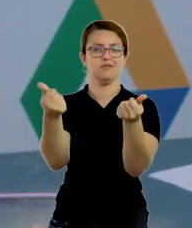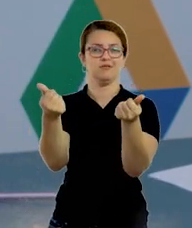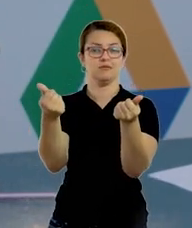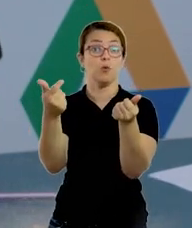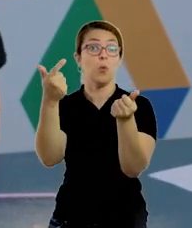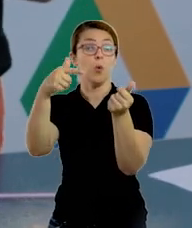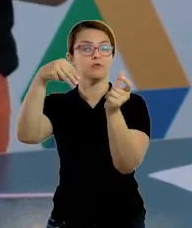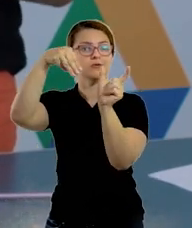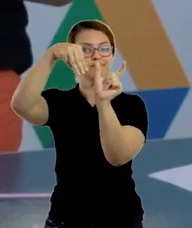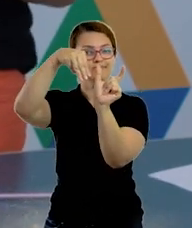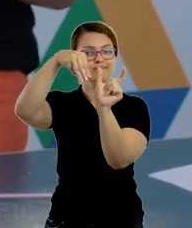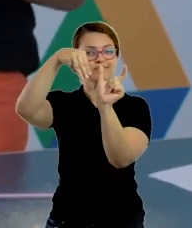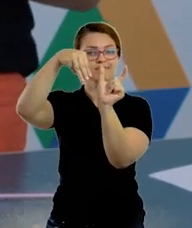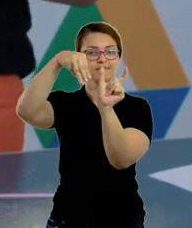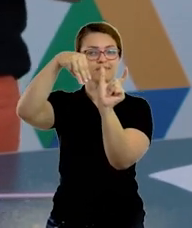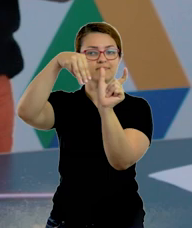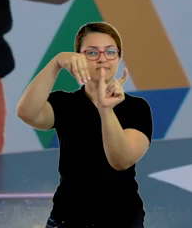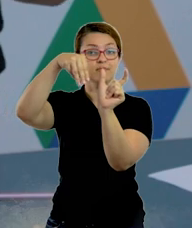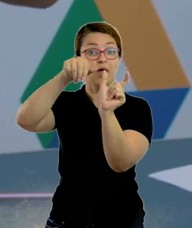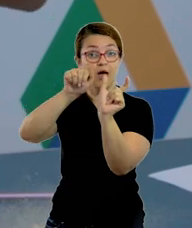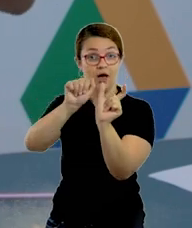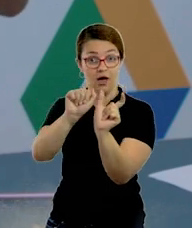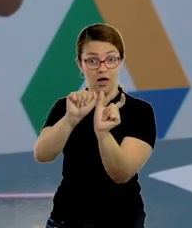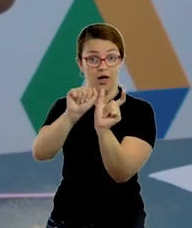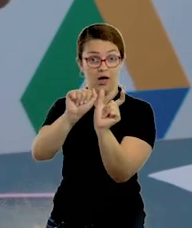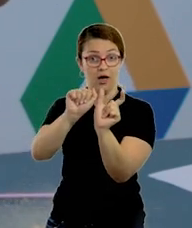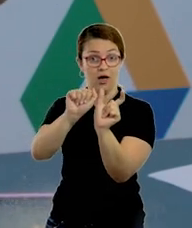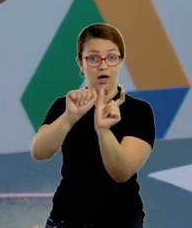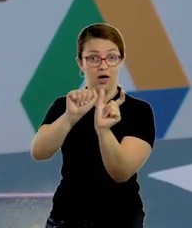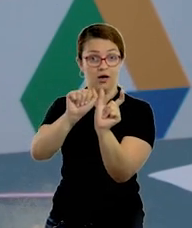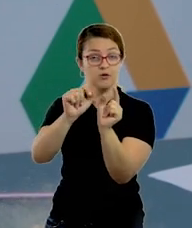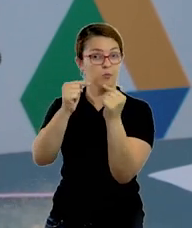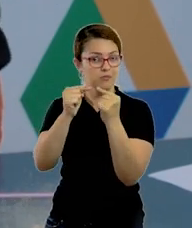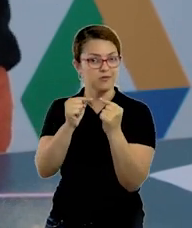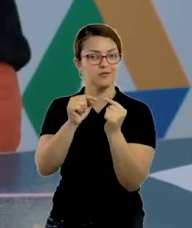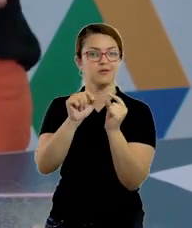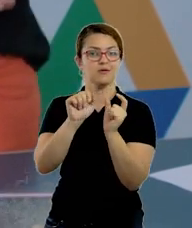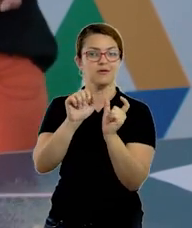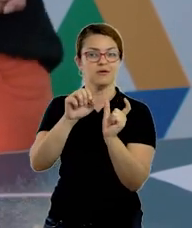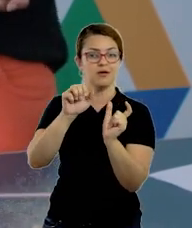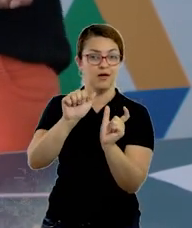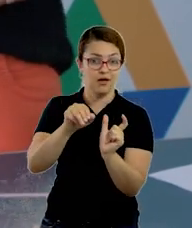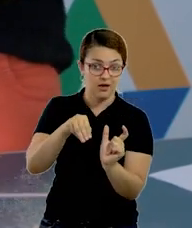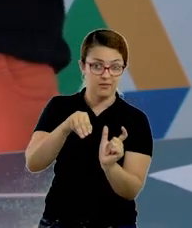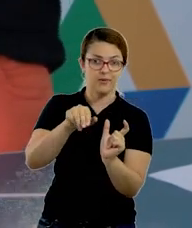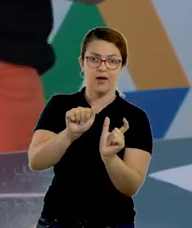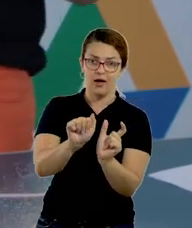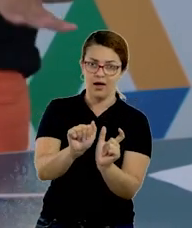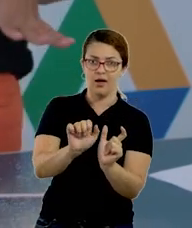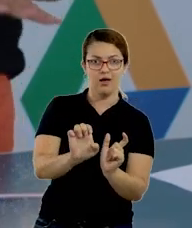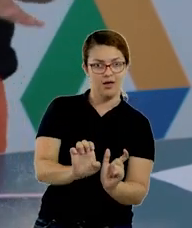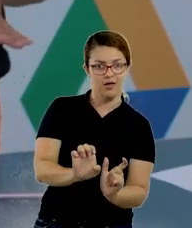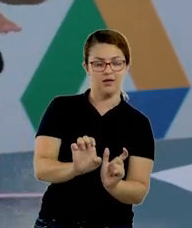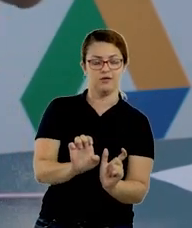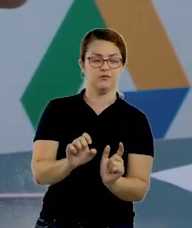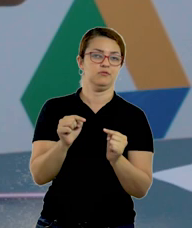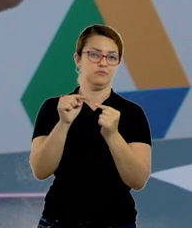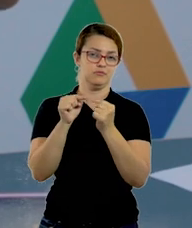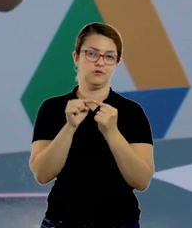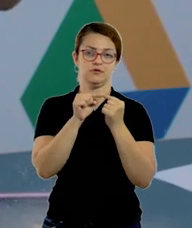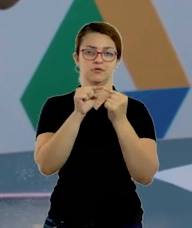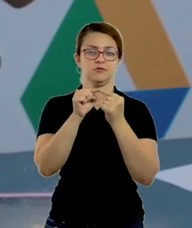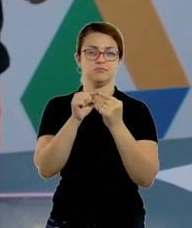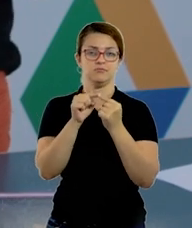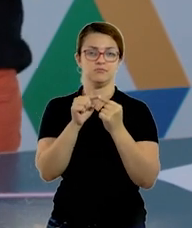inicia com letra A, outra novamente com a letrinha M, outra com a letrinha A e, por fim, com a letrinha E, tá bom? Então, quando terminar de confeccionar o seu